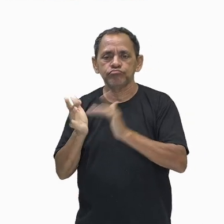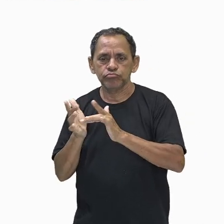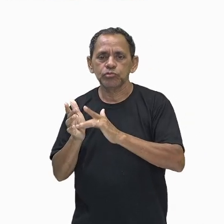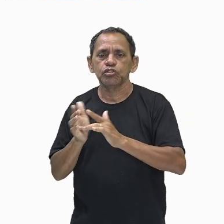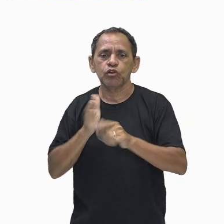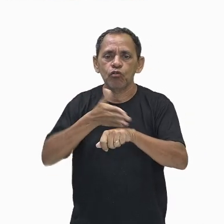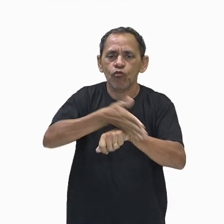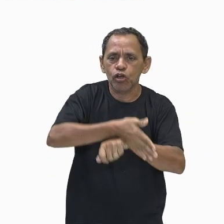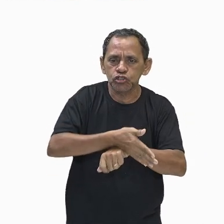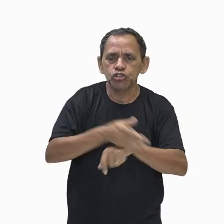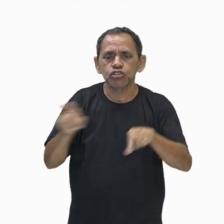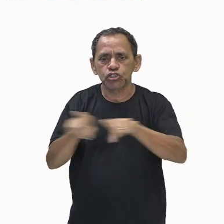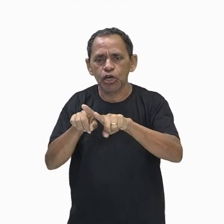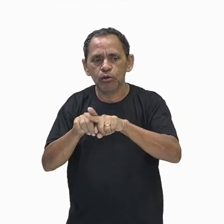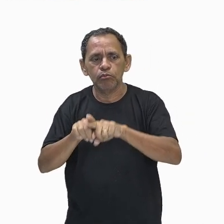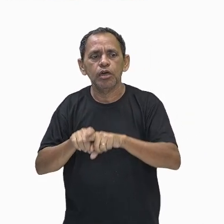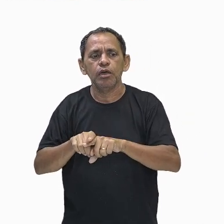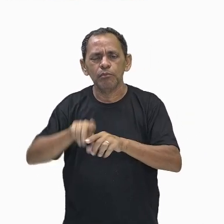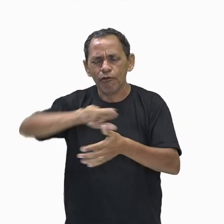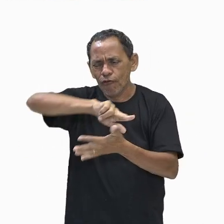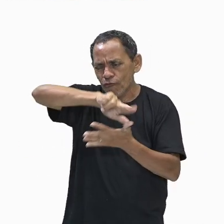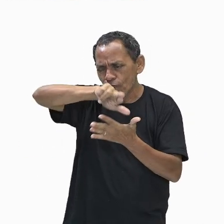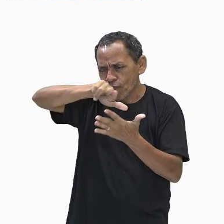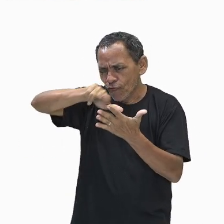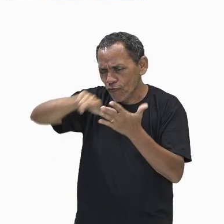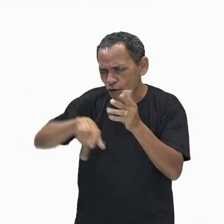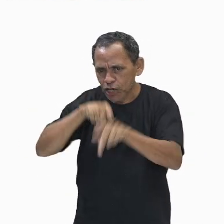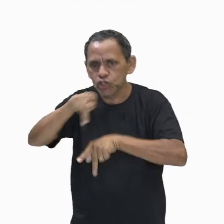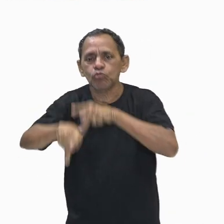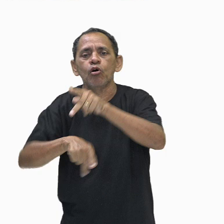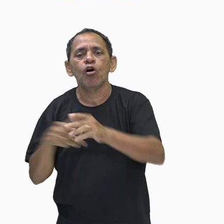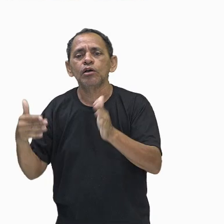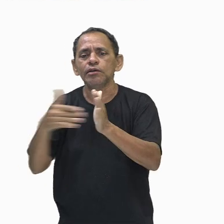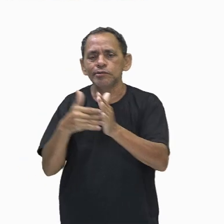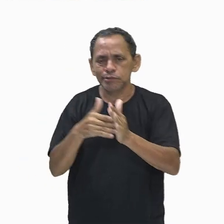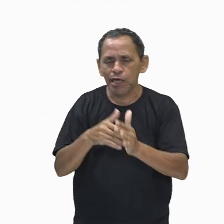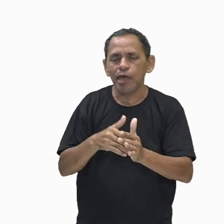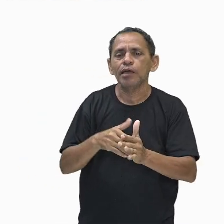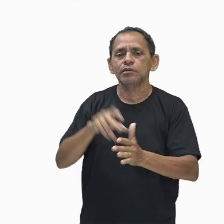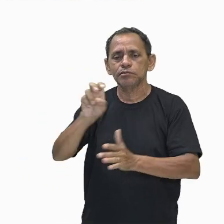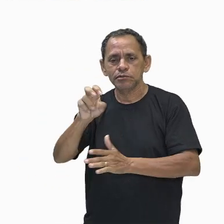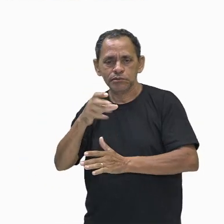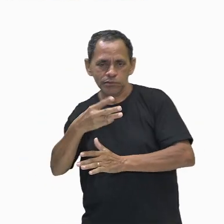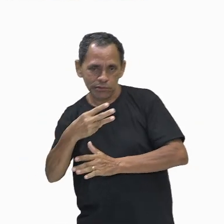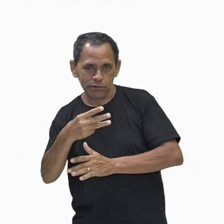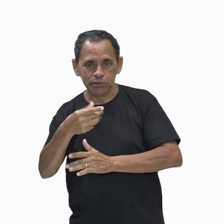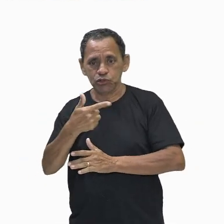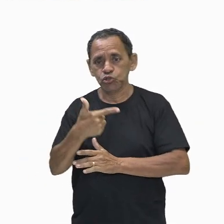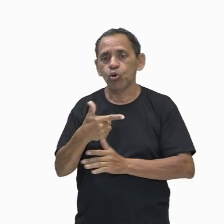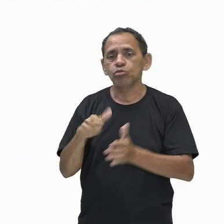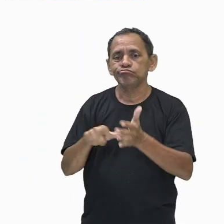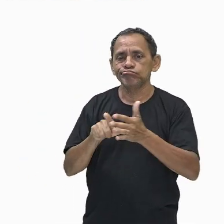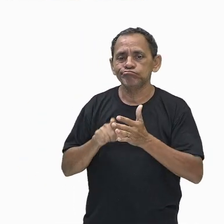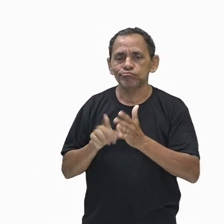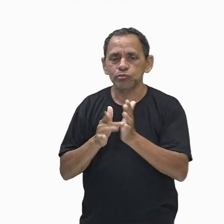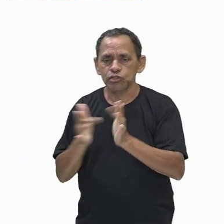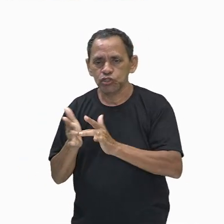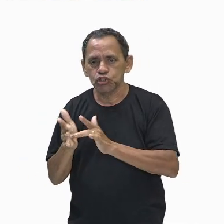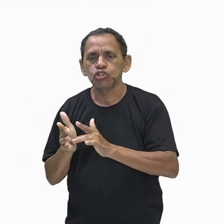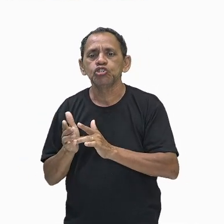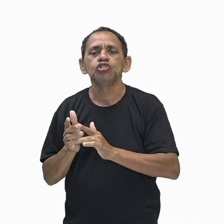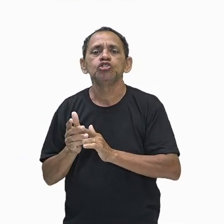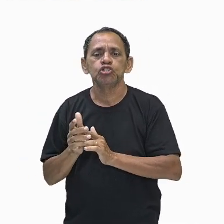por núbios, assírios e persas, até que em 332 a.C., foi conquistado, então, por